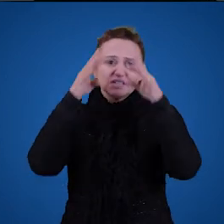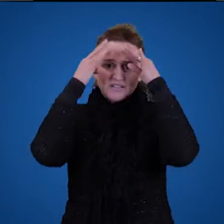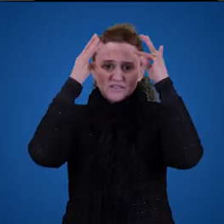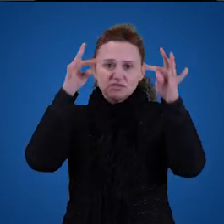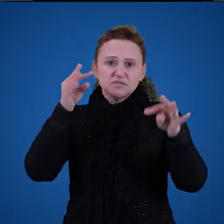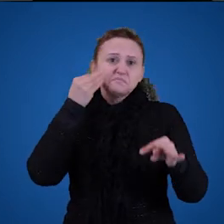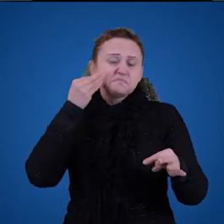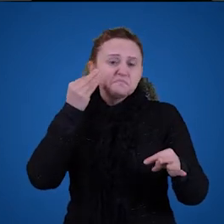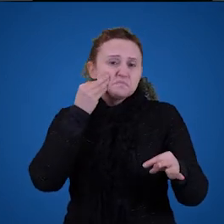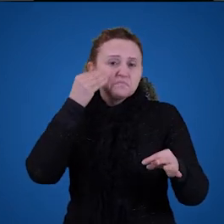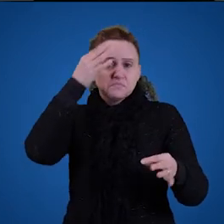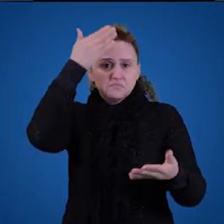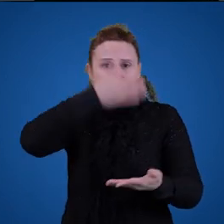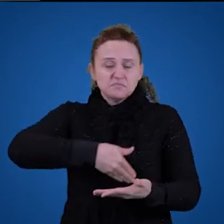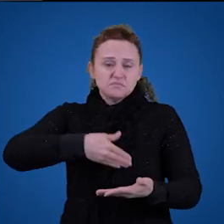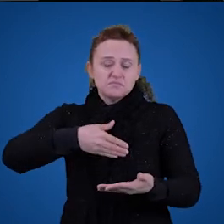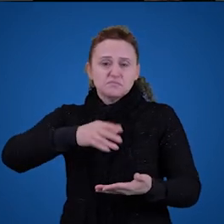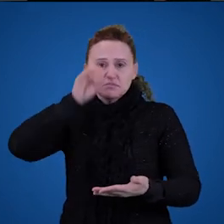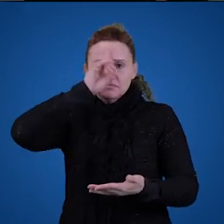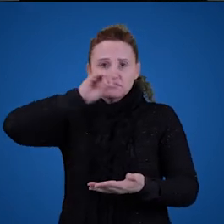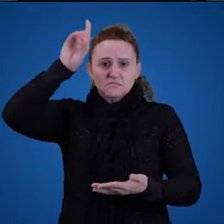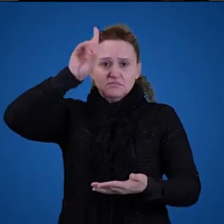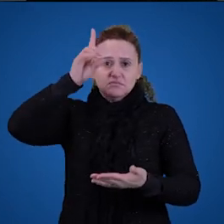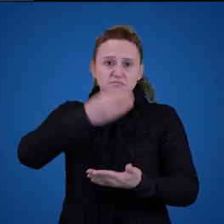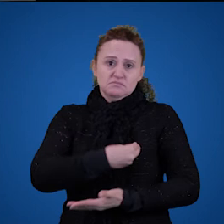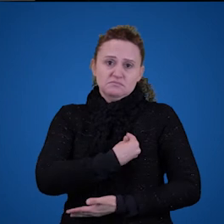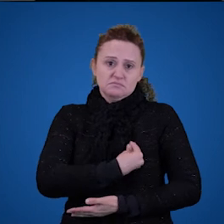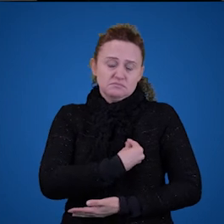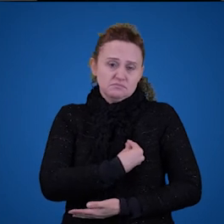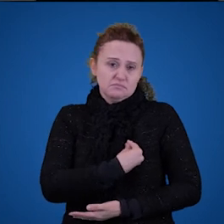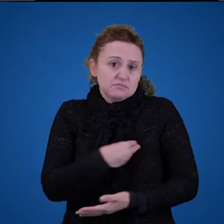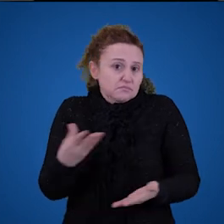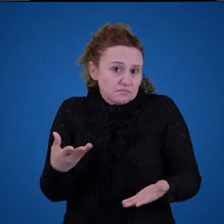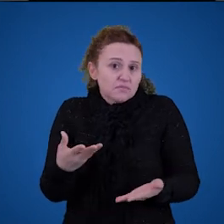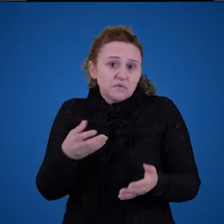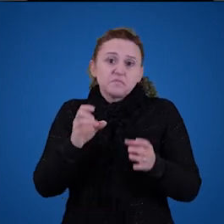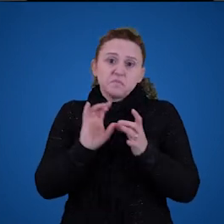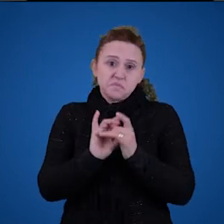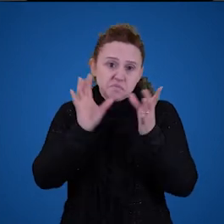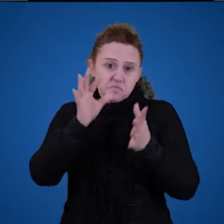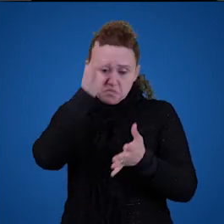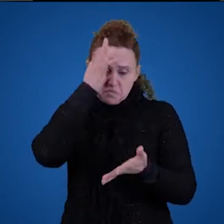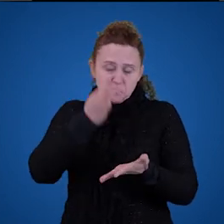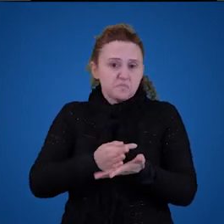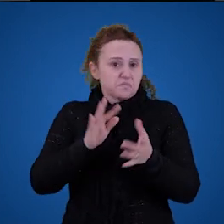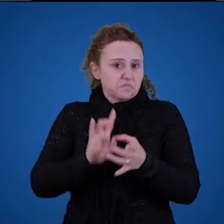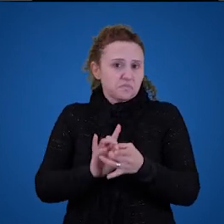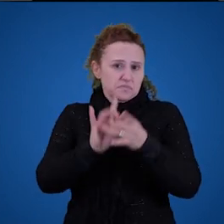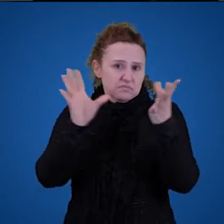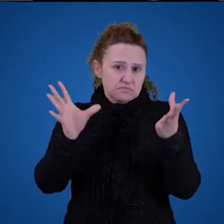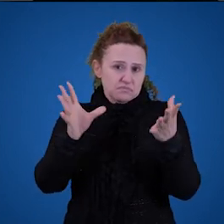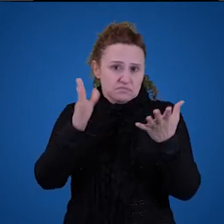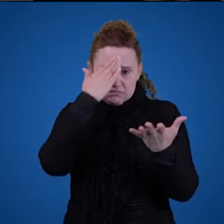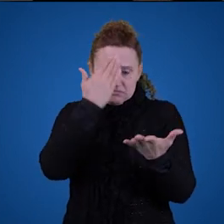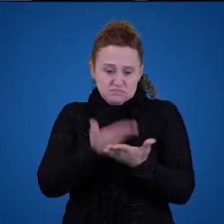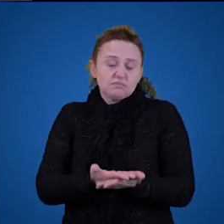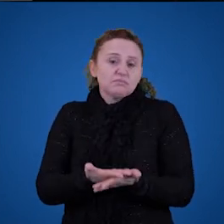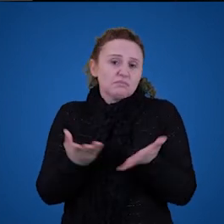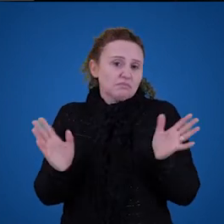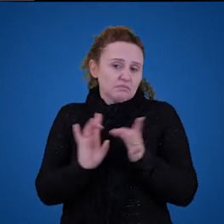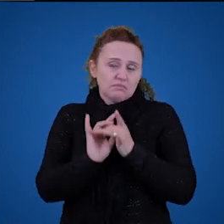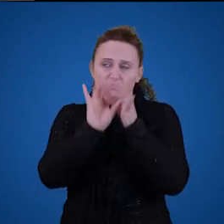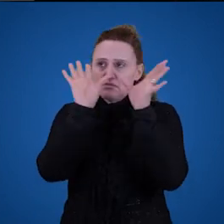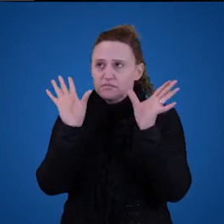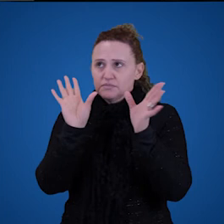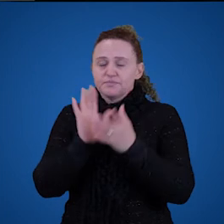muito problemático para a TRS defender que todas as palavras estão apontando para o objeto. Porque algumas delas